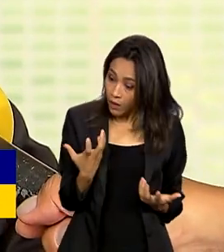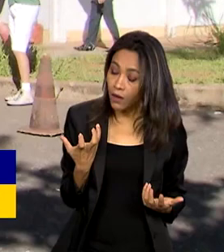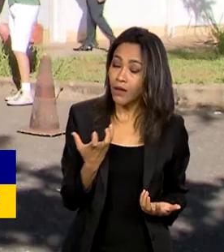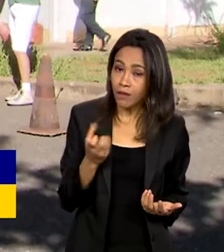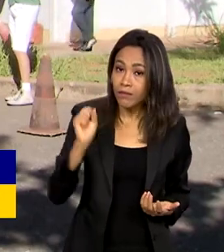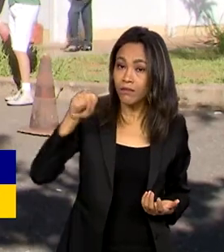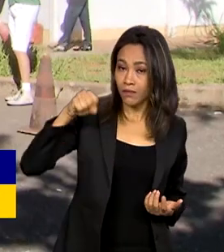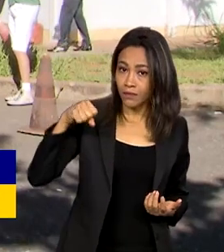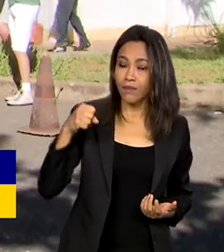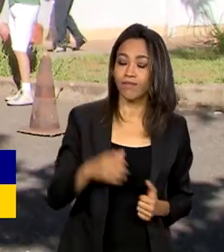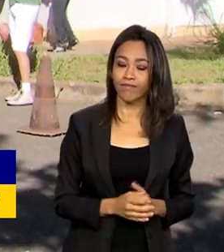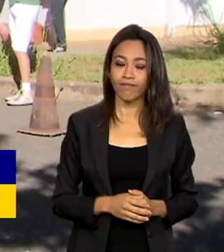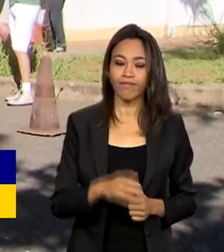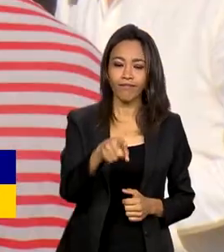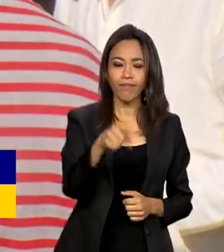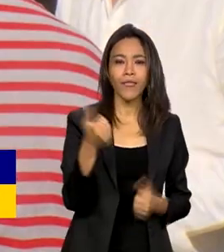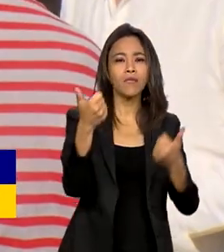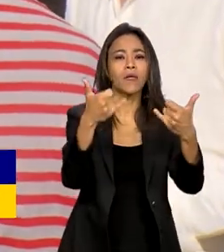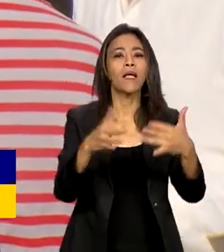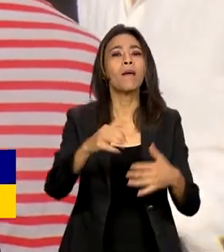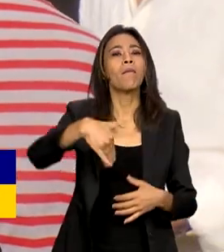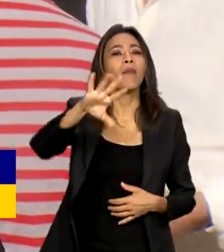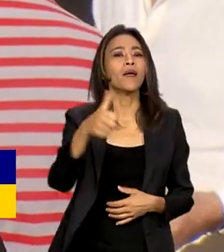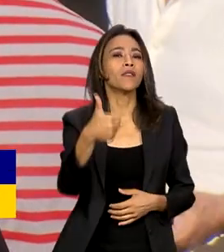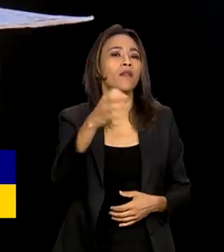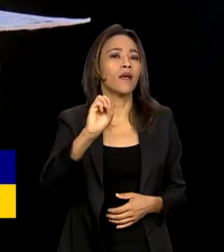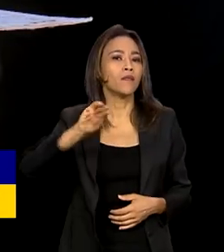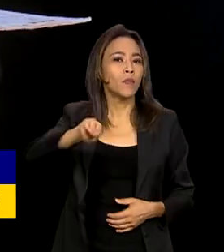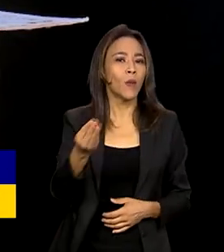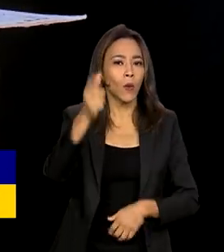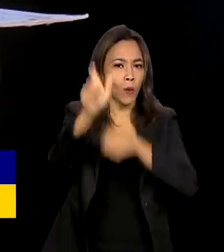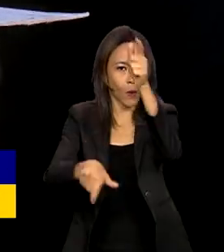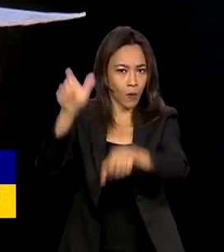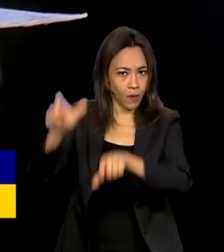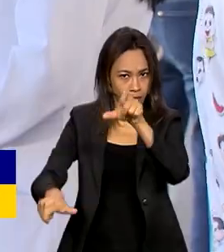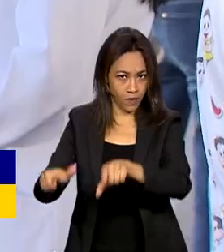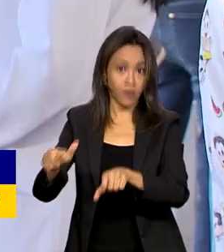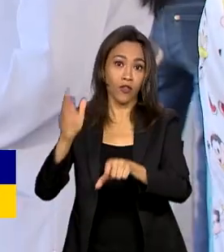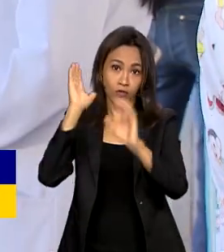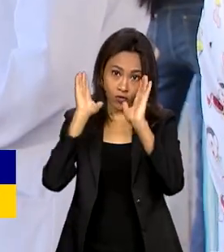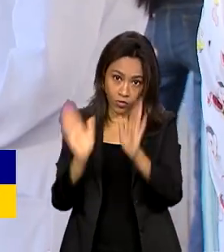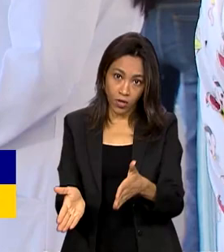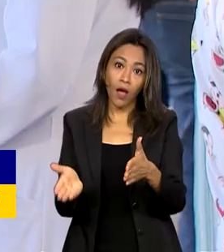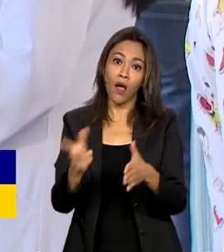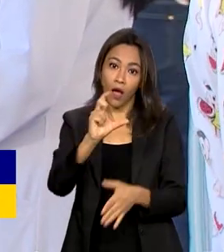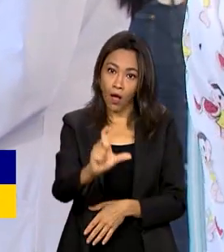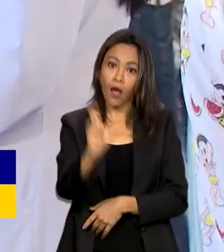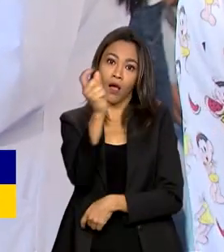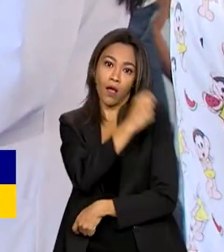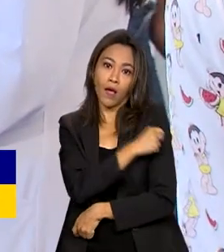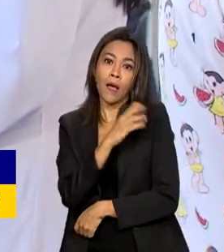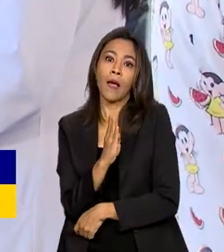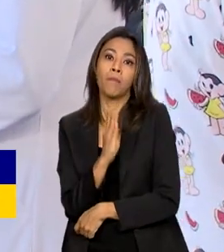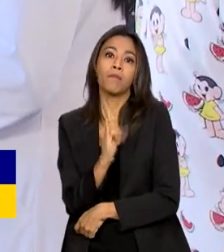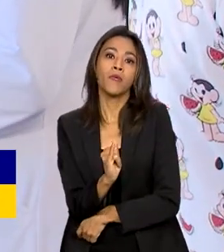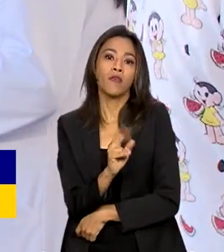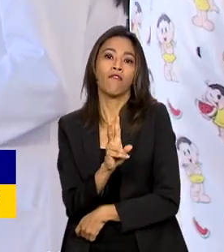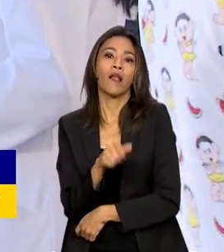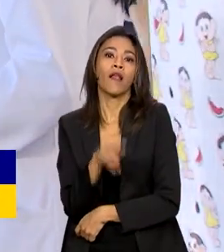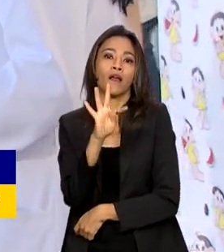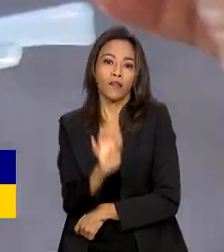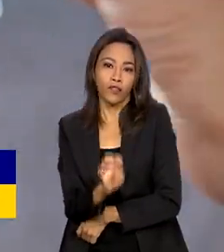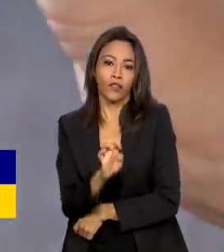mesmo. Mais de 10 milhões de pessoas em todo o país já tomaram a vacina bivalente. O